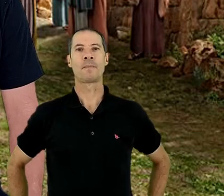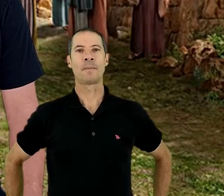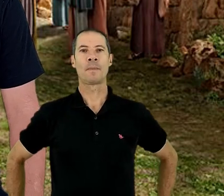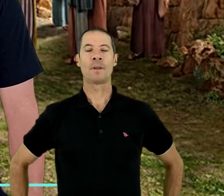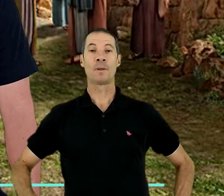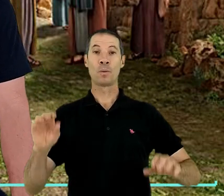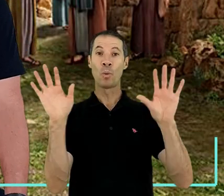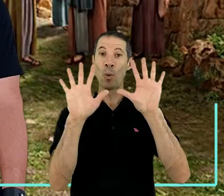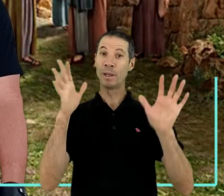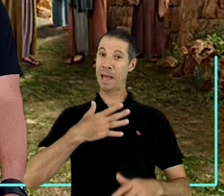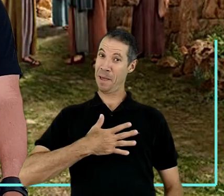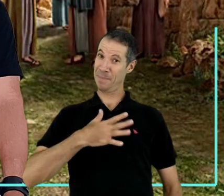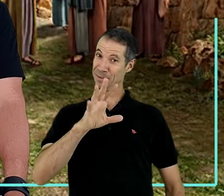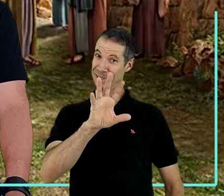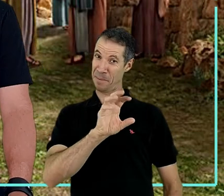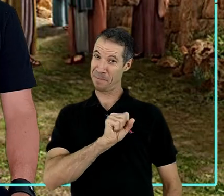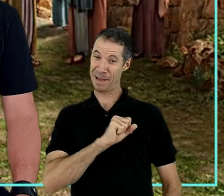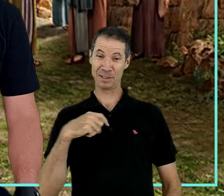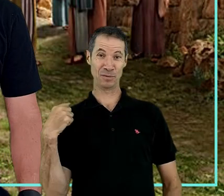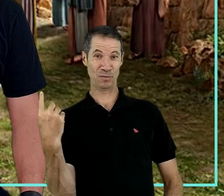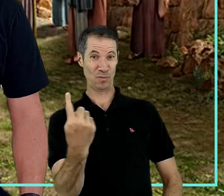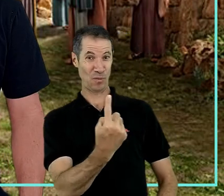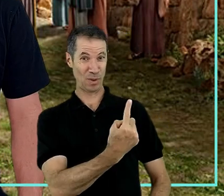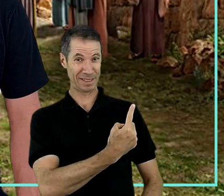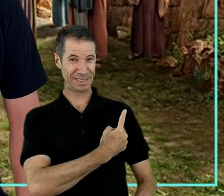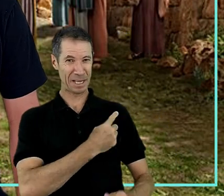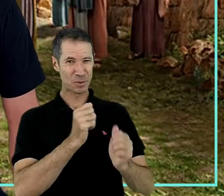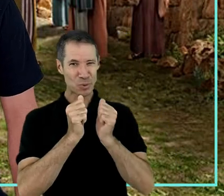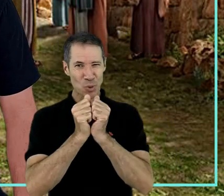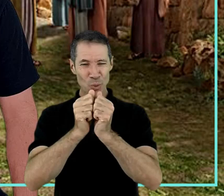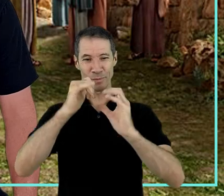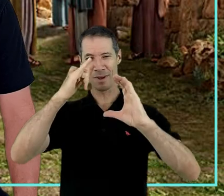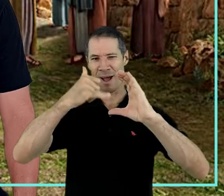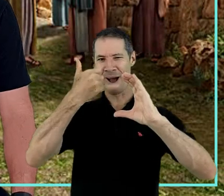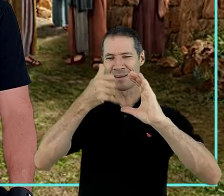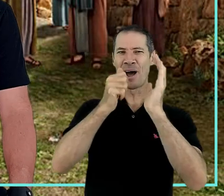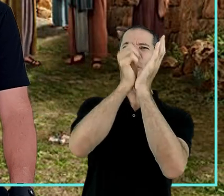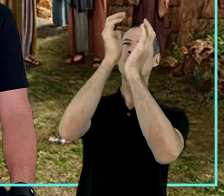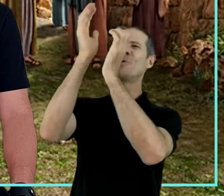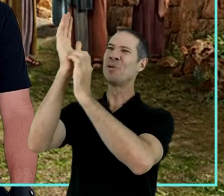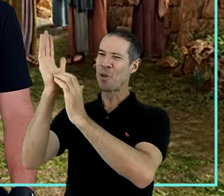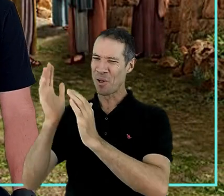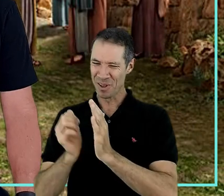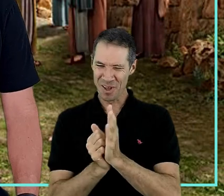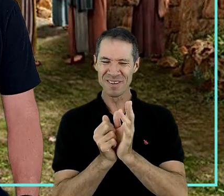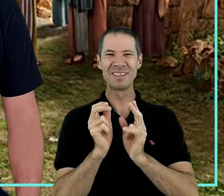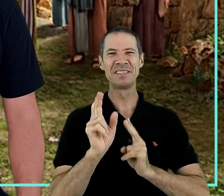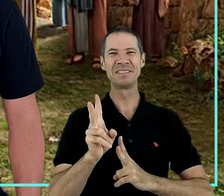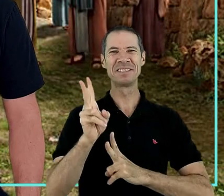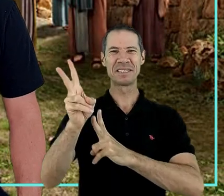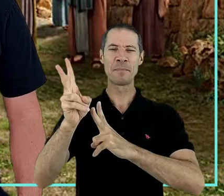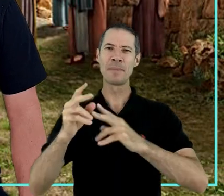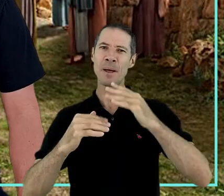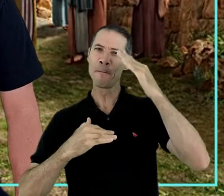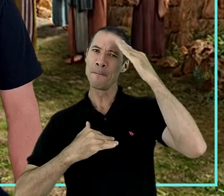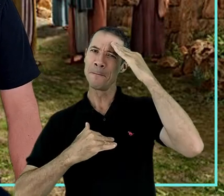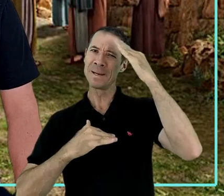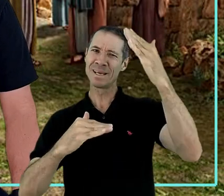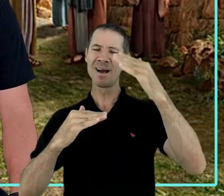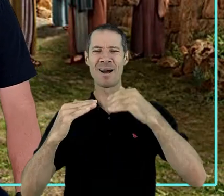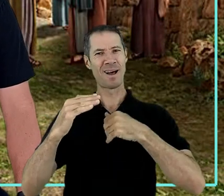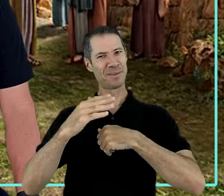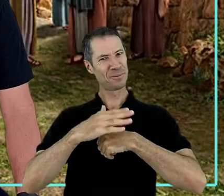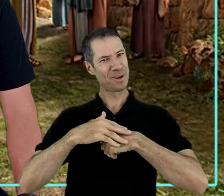Olá, meus amados, vocês que estão sempre conosco aqui no canal Louvando Sempre, muito obrigado por o vosso